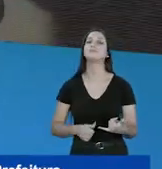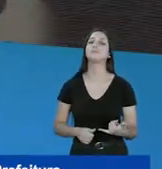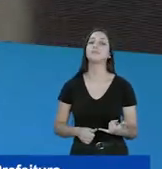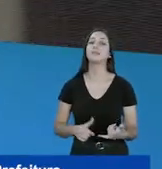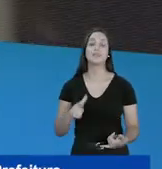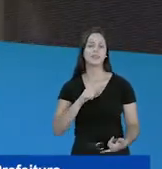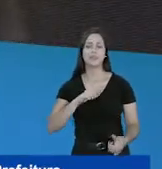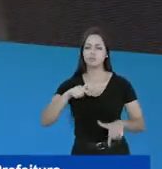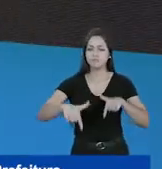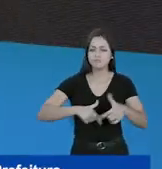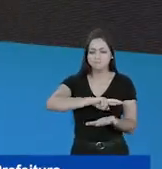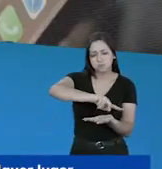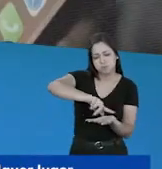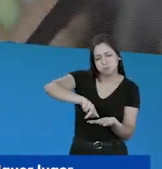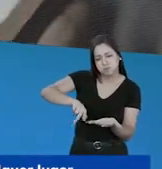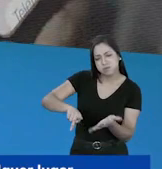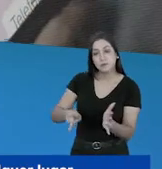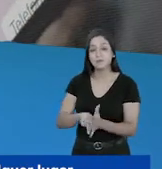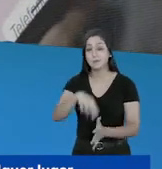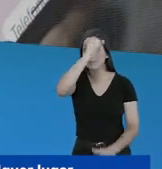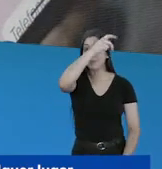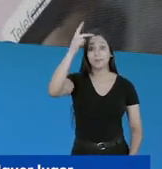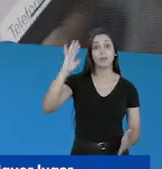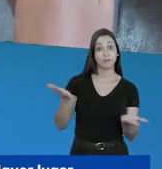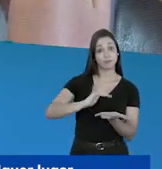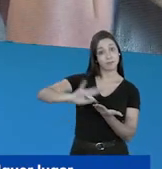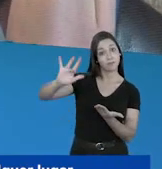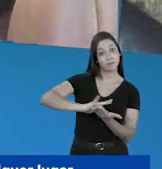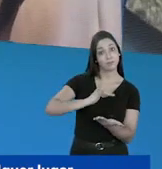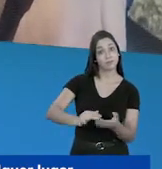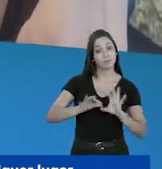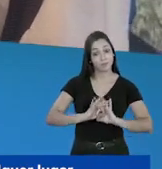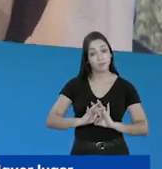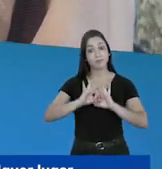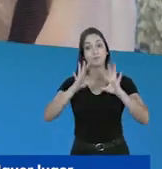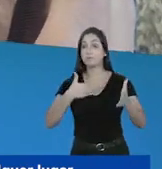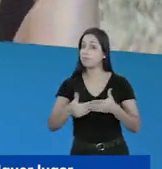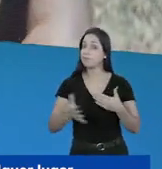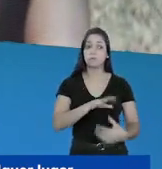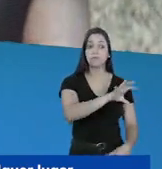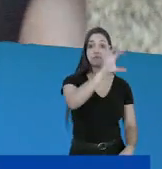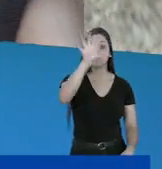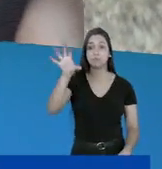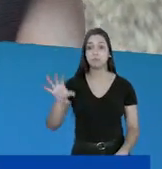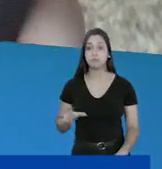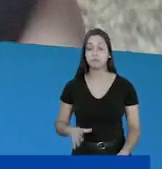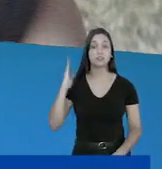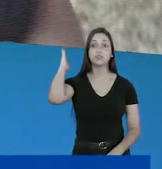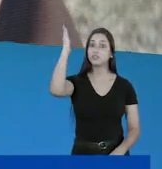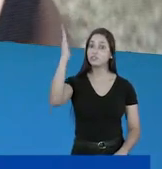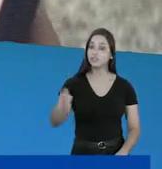com dezenas de serviços da Prefeitura que se tornaram digitais, disponíveis para acesso de qualquer lugar, 24